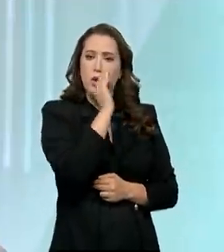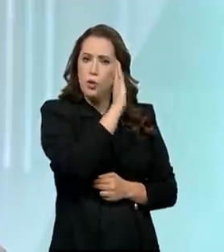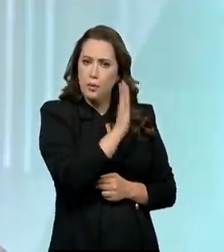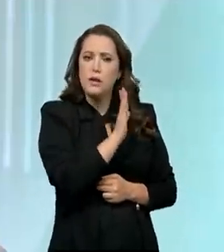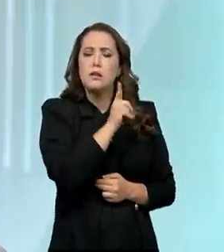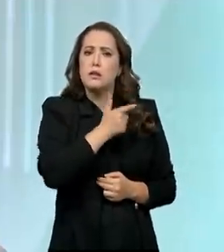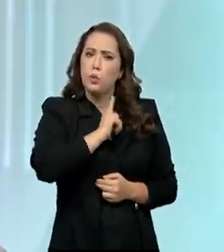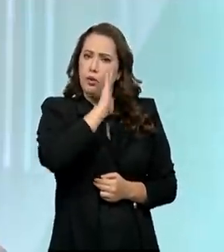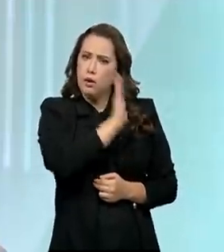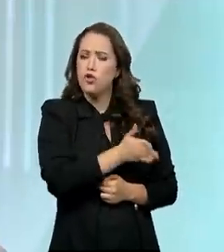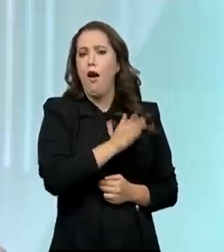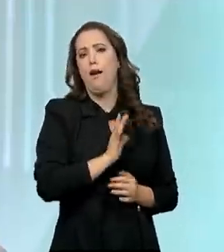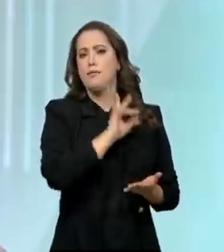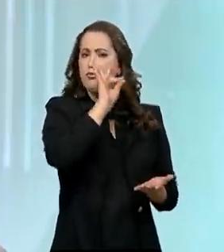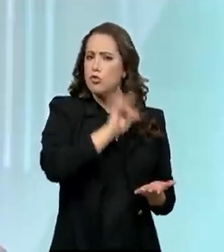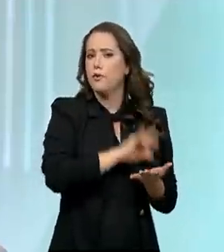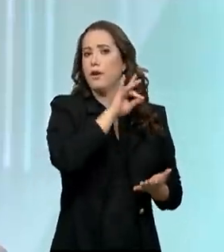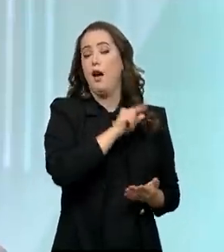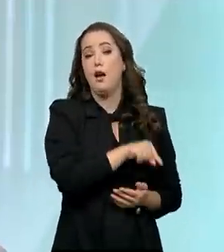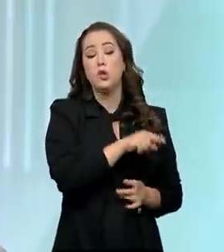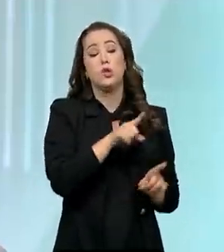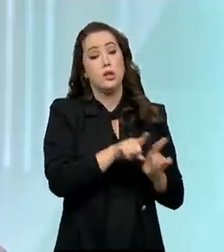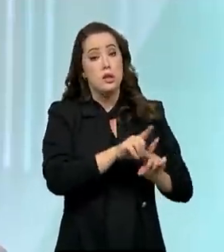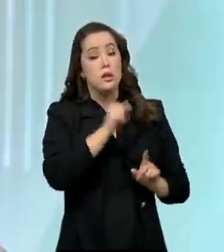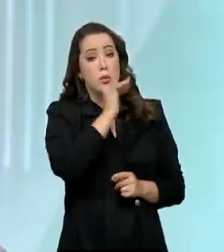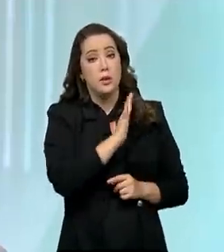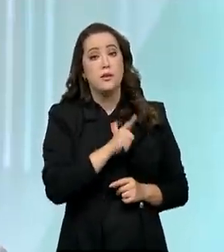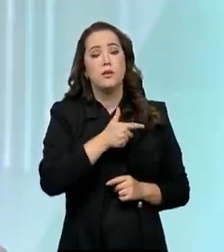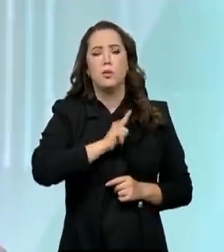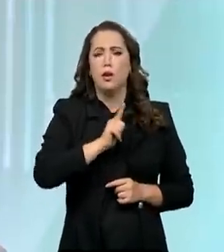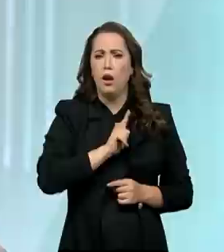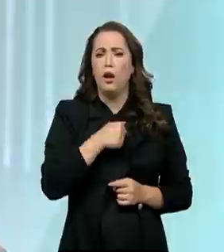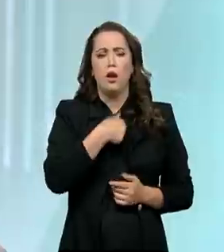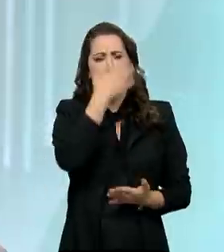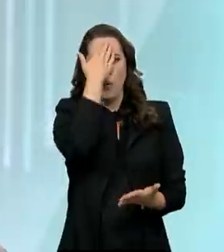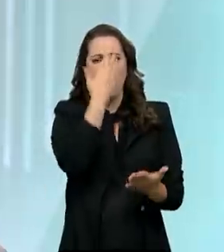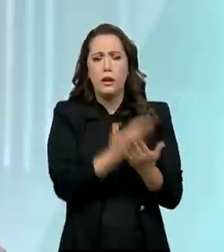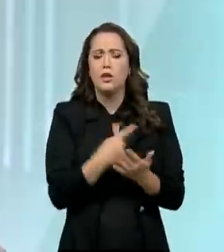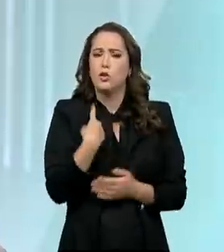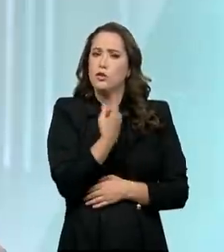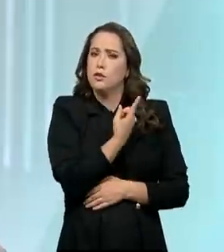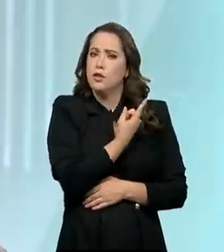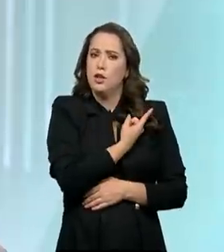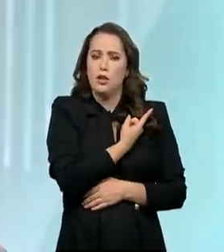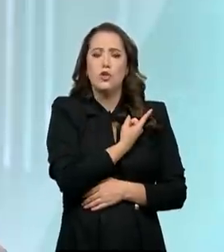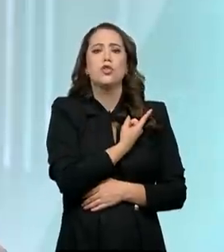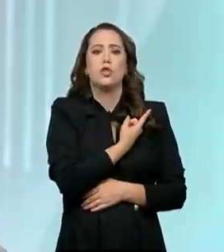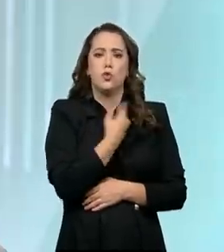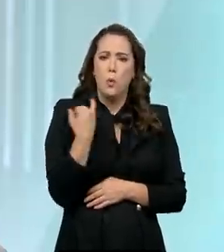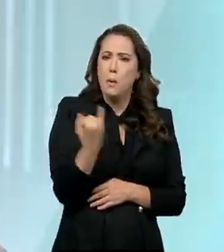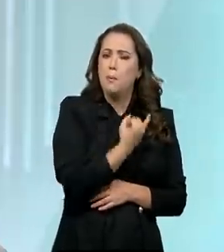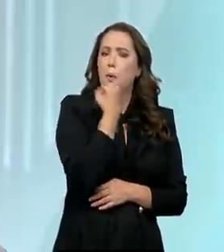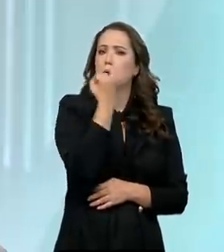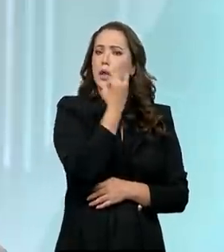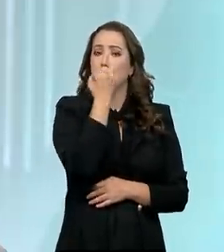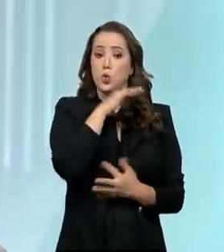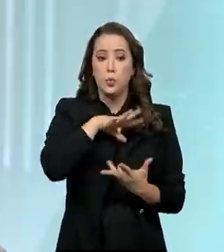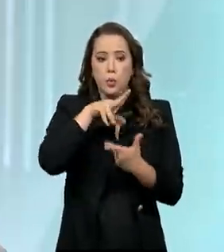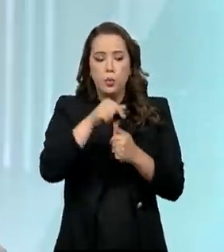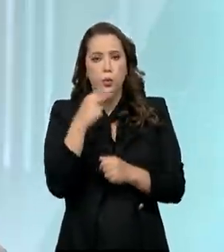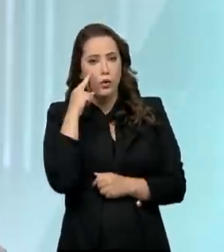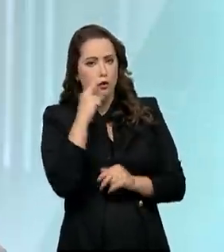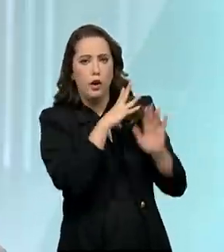certeza existe no Brasil, Paulo. E ela não só existe, mas tenho segurança que a gente é exemplo a nível global de como fazer essa